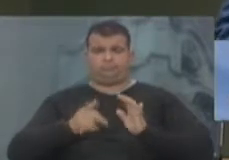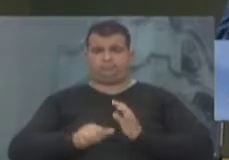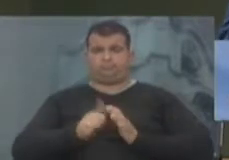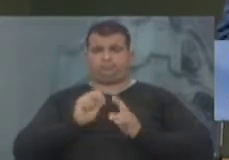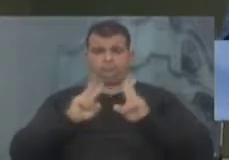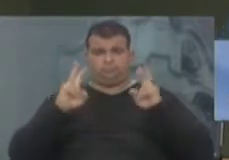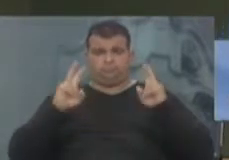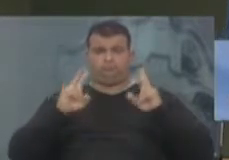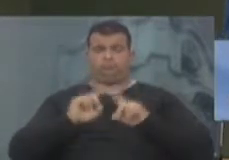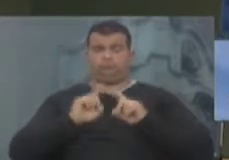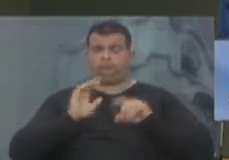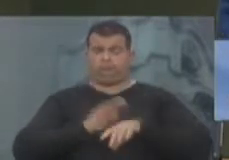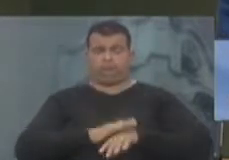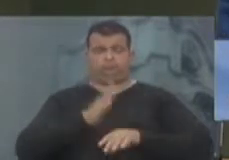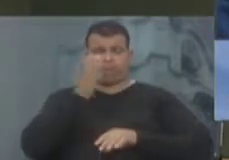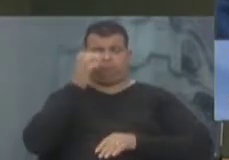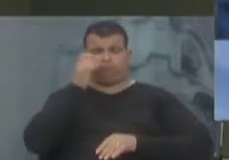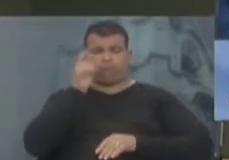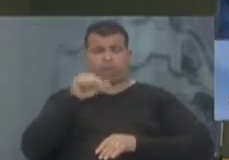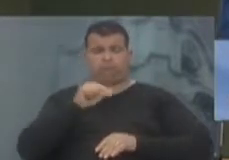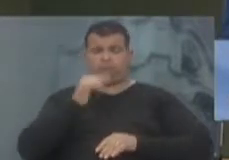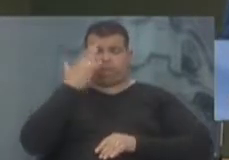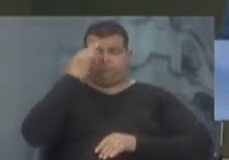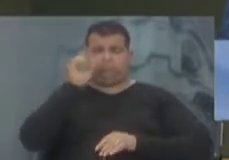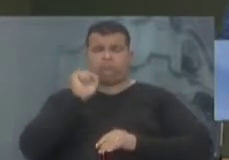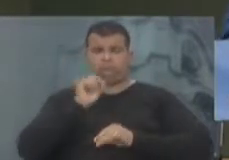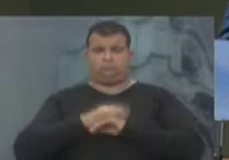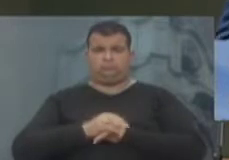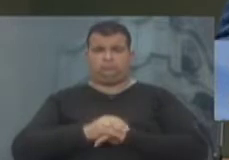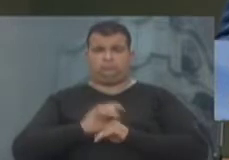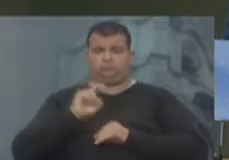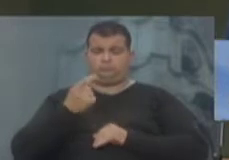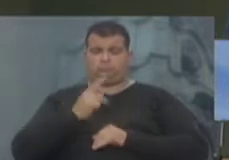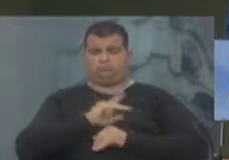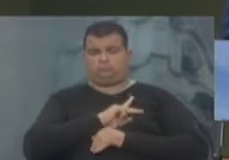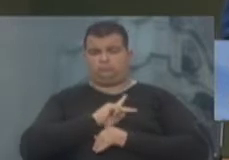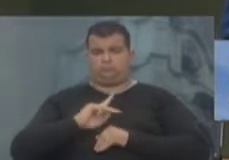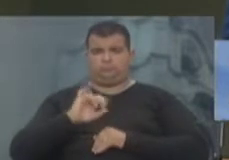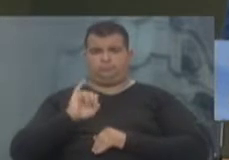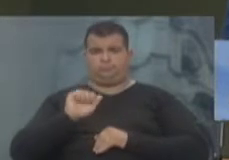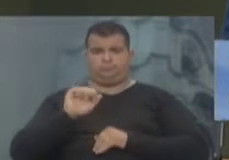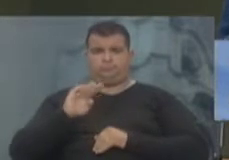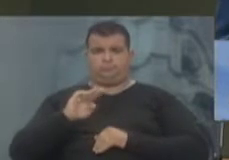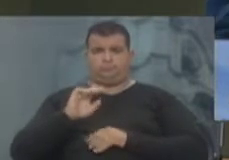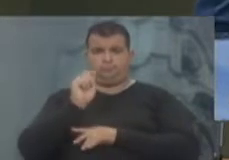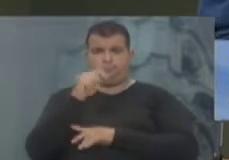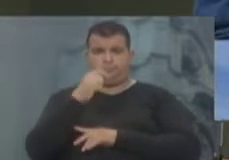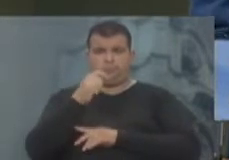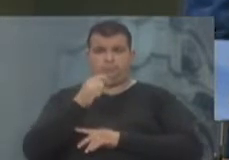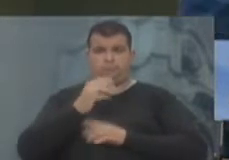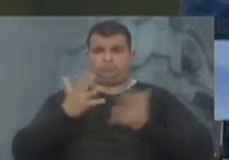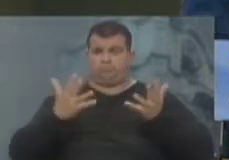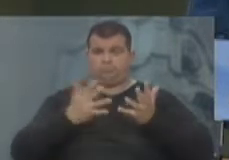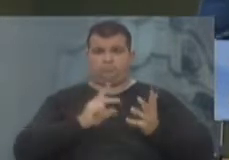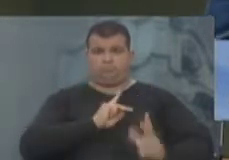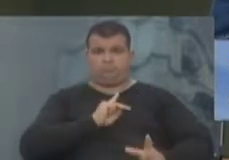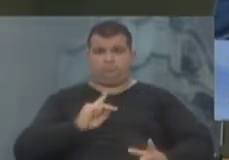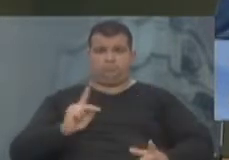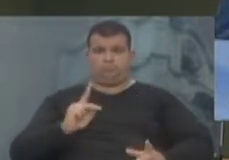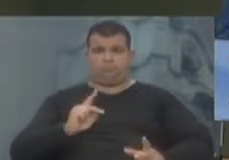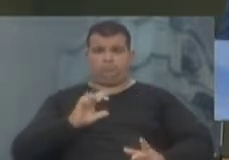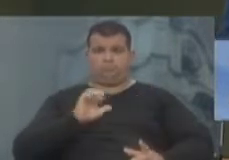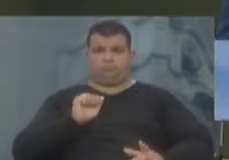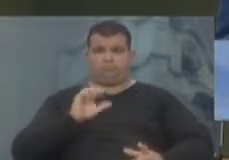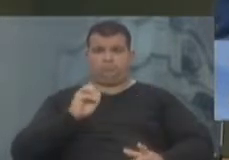Mas mais curioso ainda é saber que o ex-presidente do IAB RS, atual presidente da